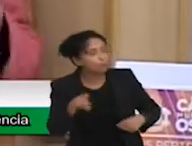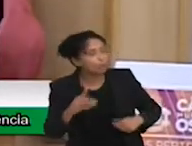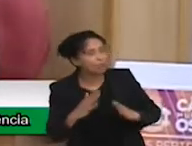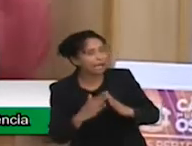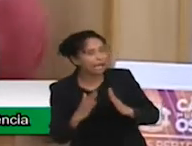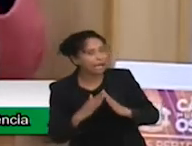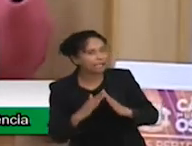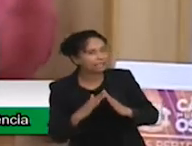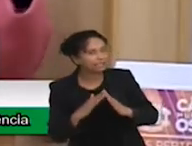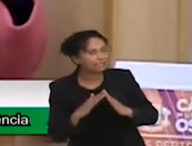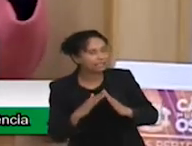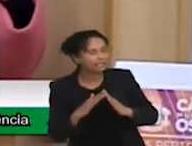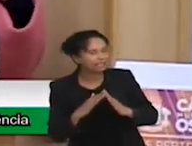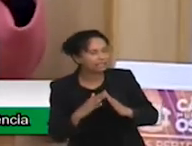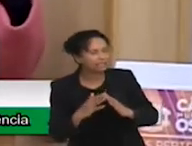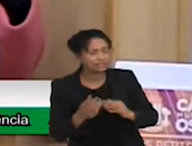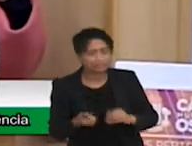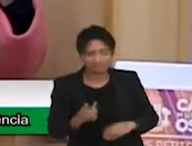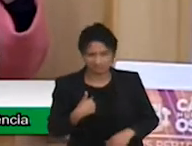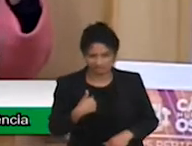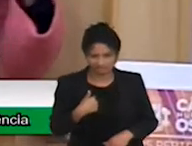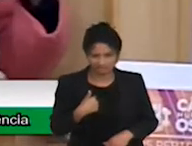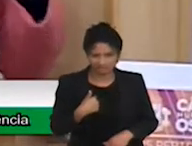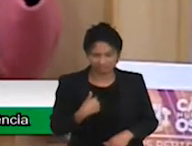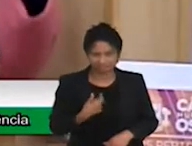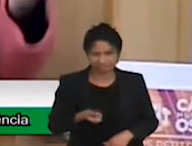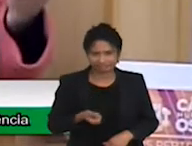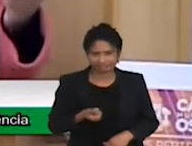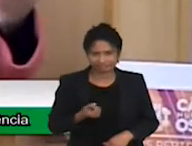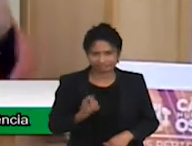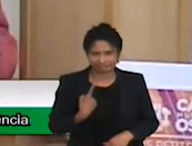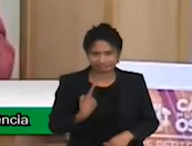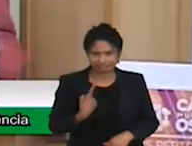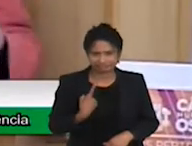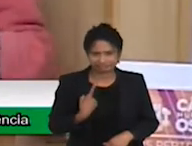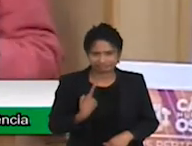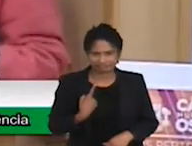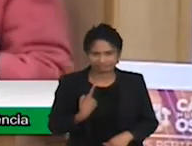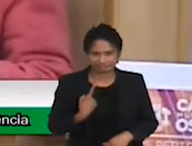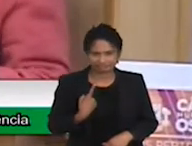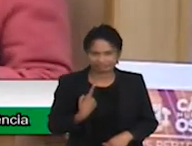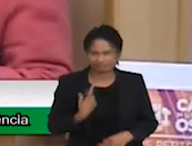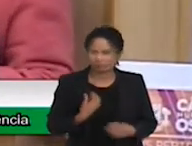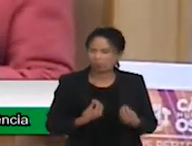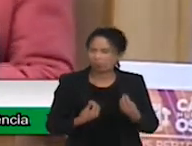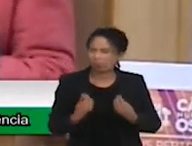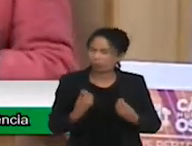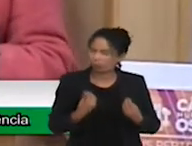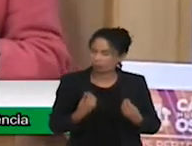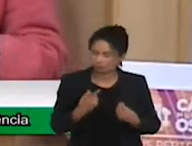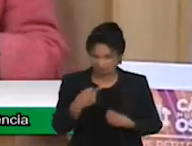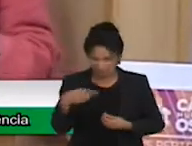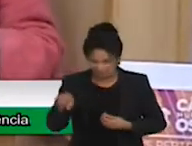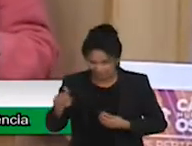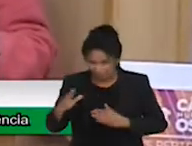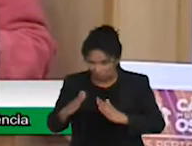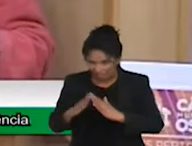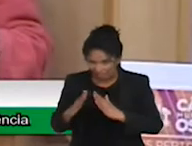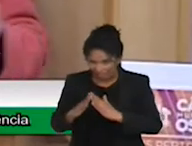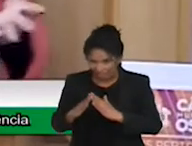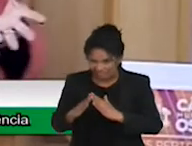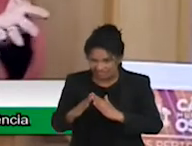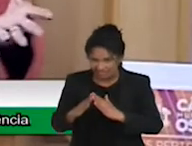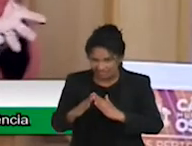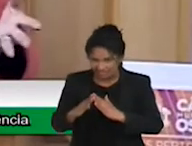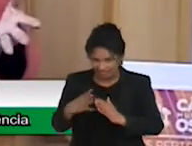Falei... Aí eu, inocentemente... Por isso que eu falo, a está sempre aprendendo. Eu falei... Como assim? Você tem que ir para casa? Ela está em casa?